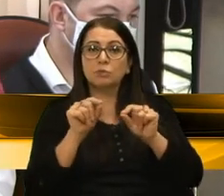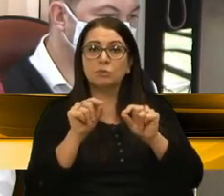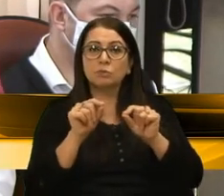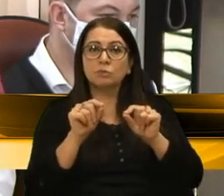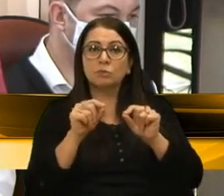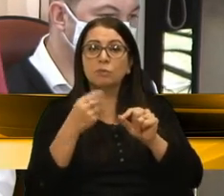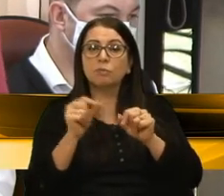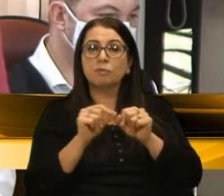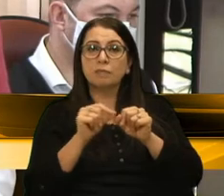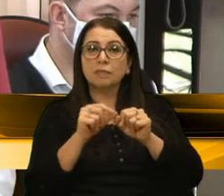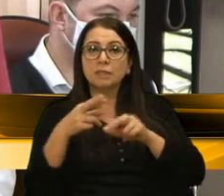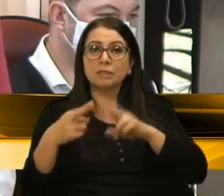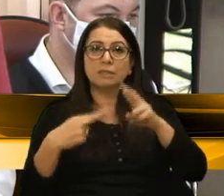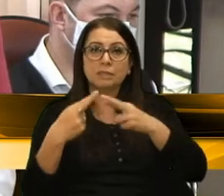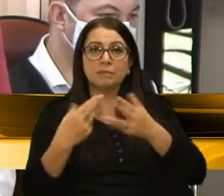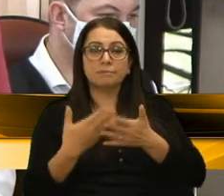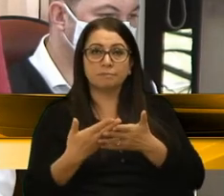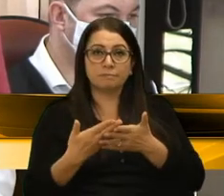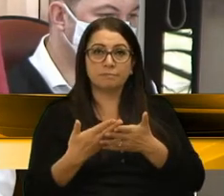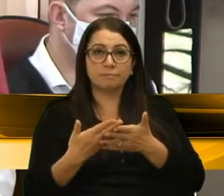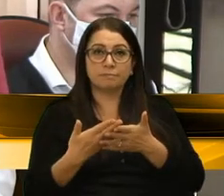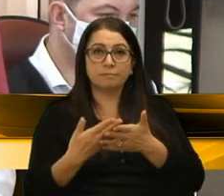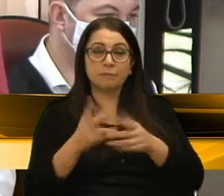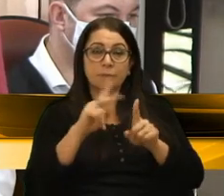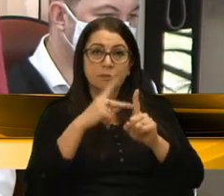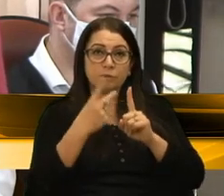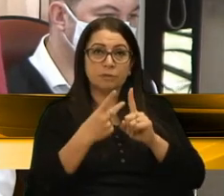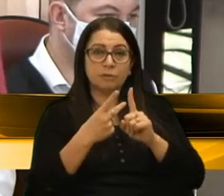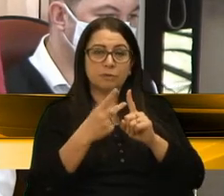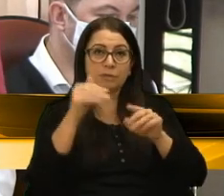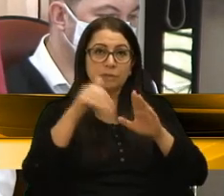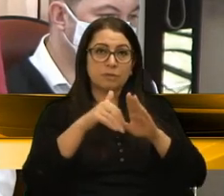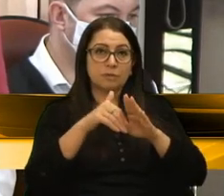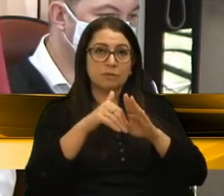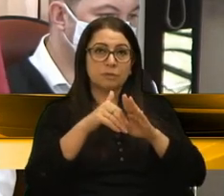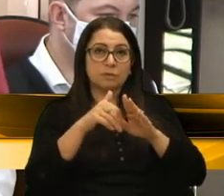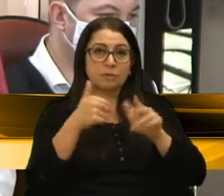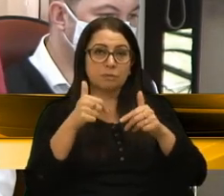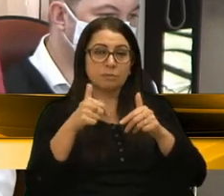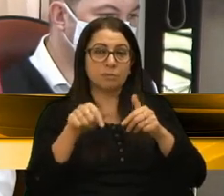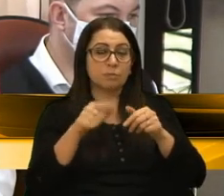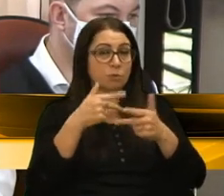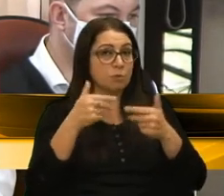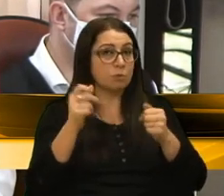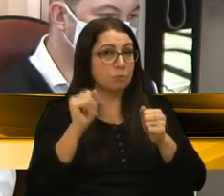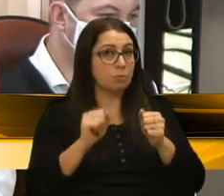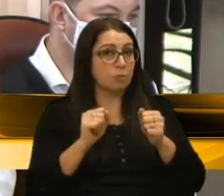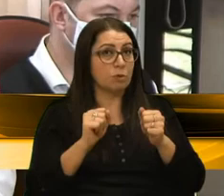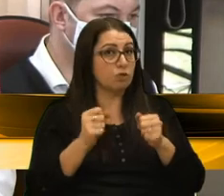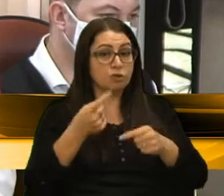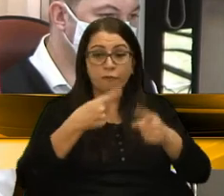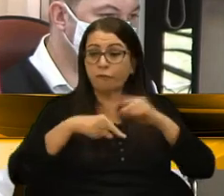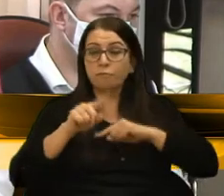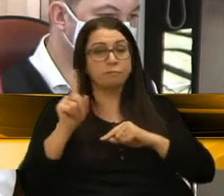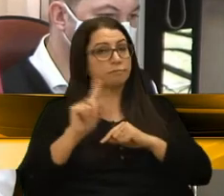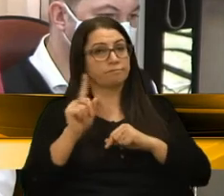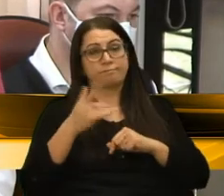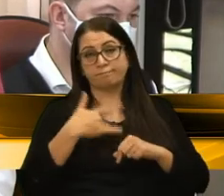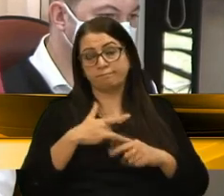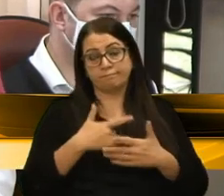executar essa reforma previdenciária dentro do serviço público municipal. É algo que a gente não pode reverter, infelizmente.